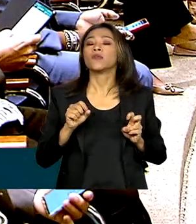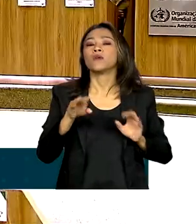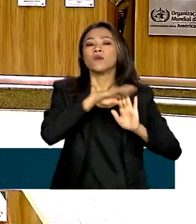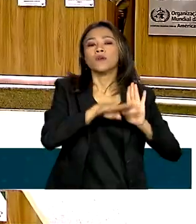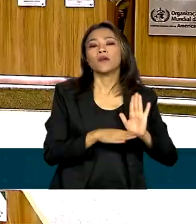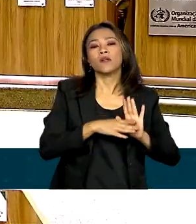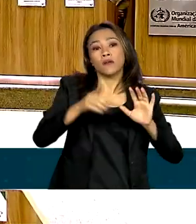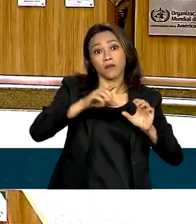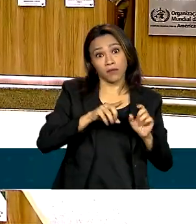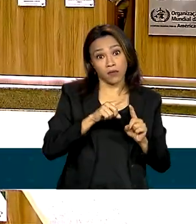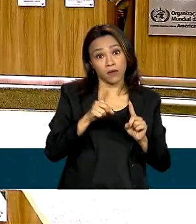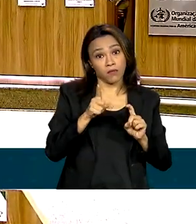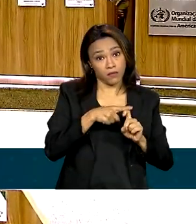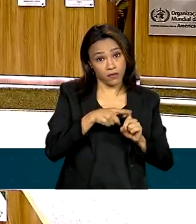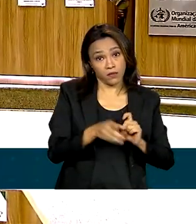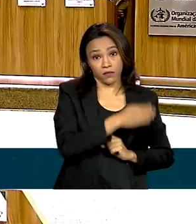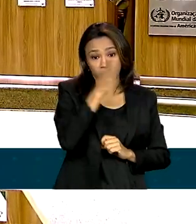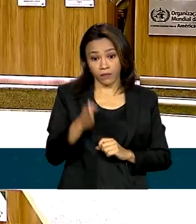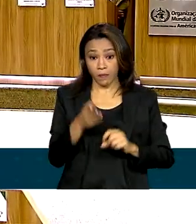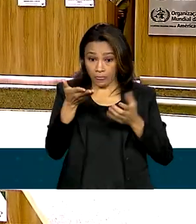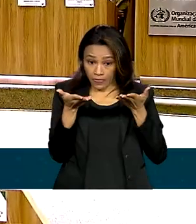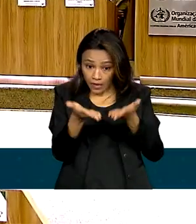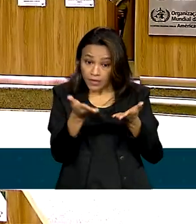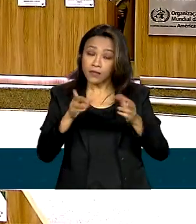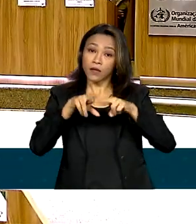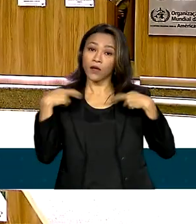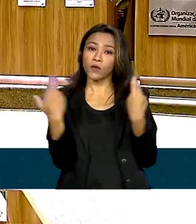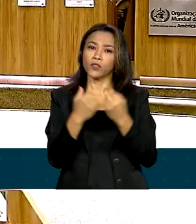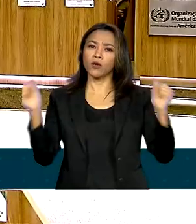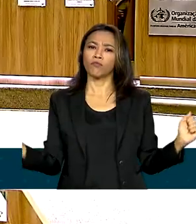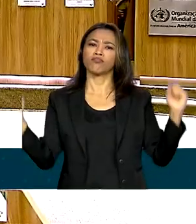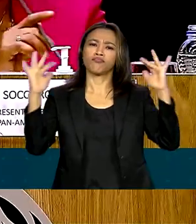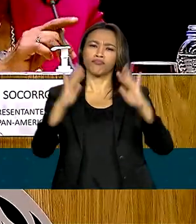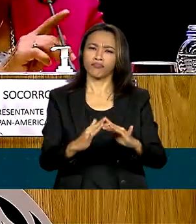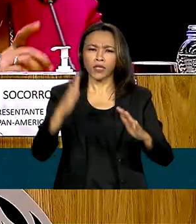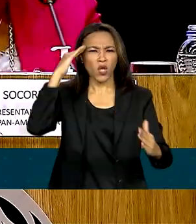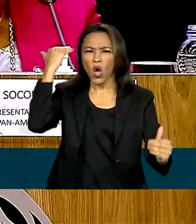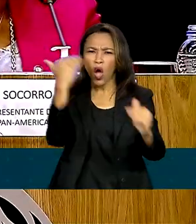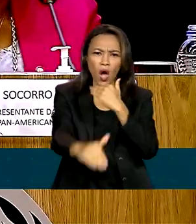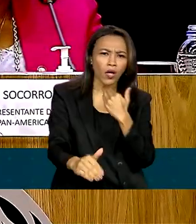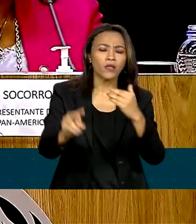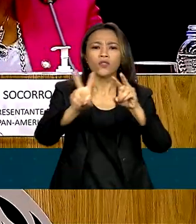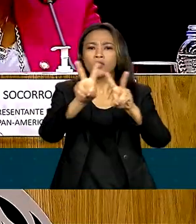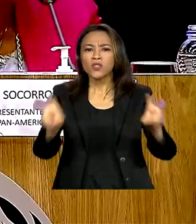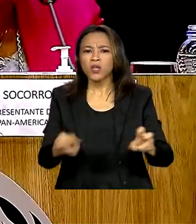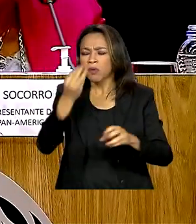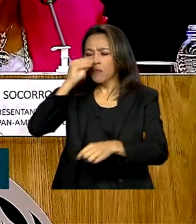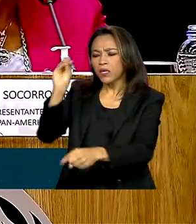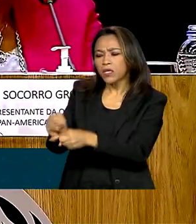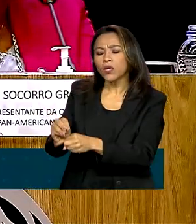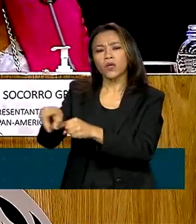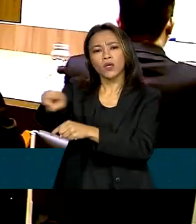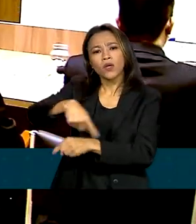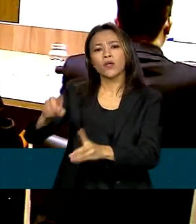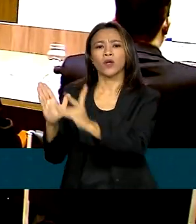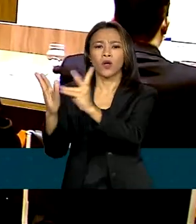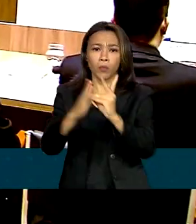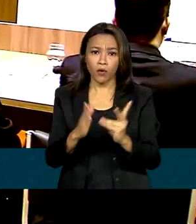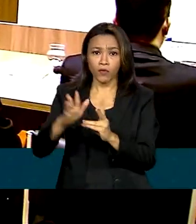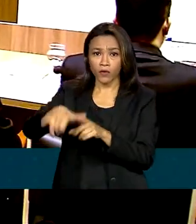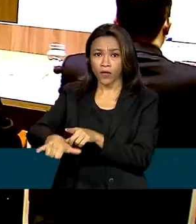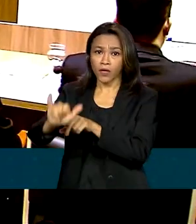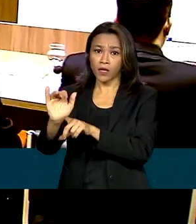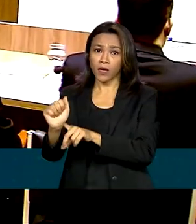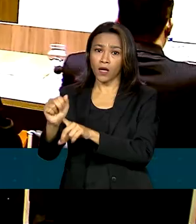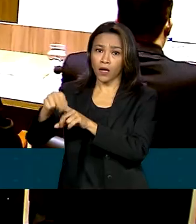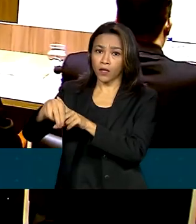Na reunião, as autoridades participantes também repudiaram o abandono do povo Yanomami no norte do país